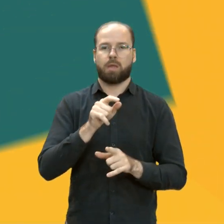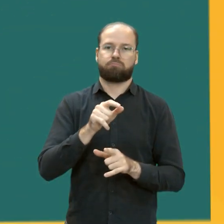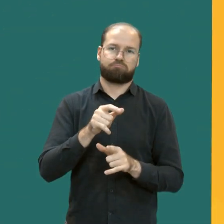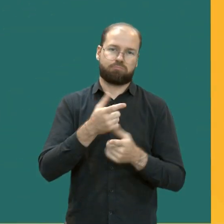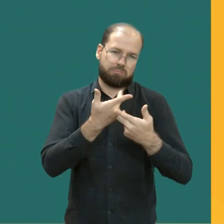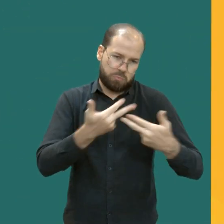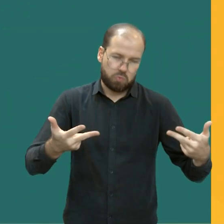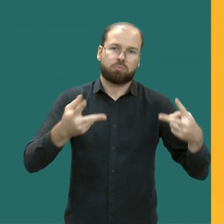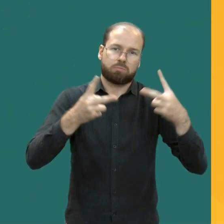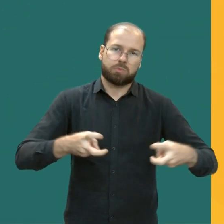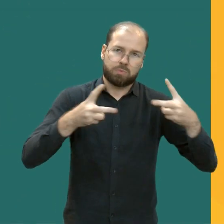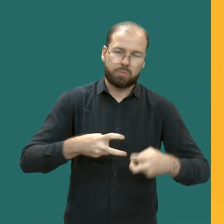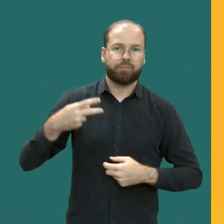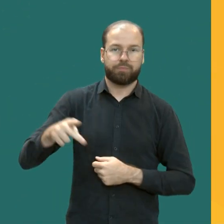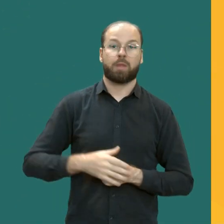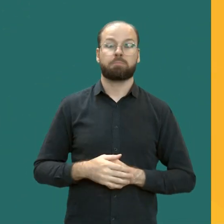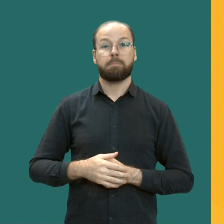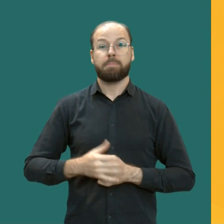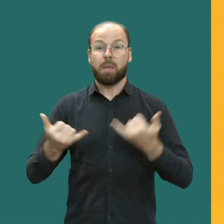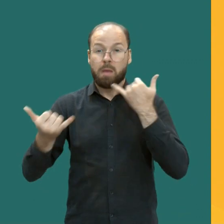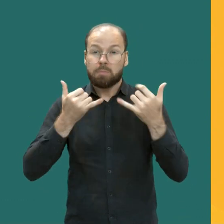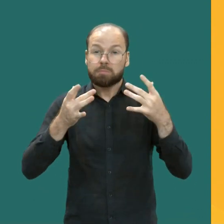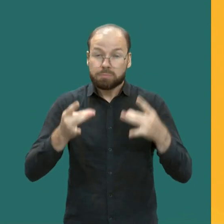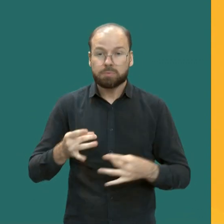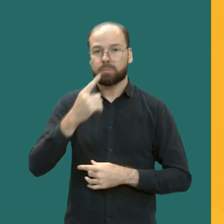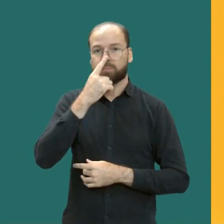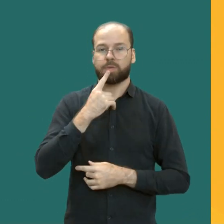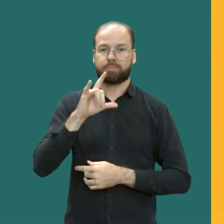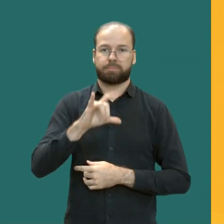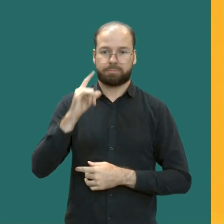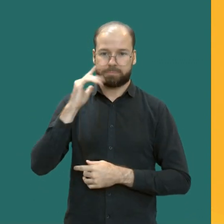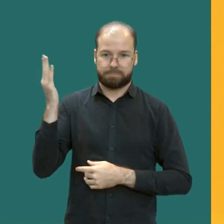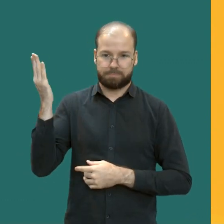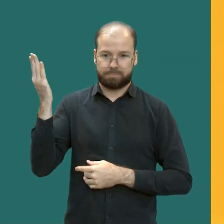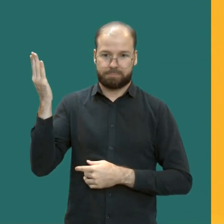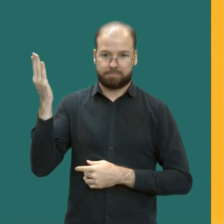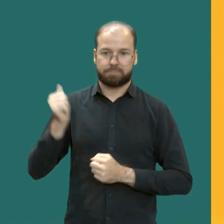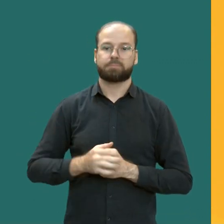Para mais informações, acesse o perfil do Instagram, arroba G.A. Cana.